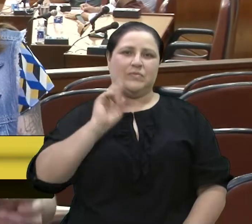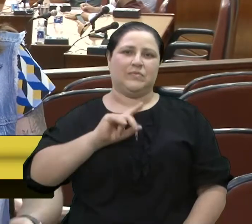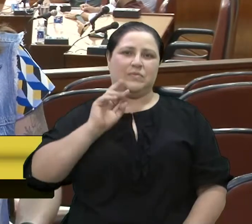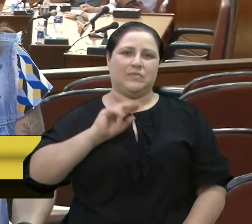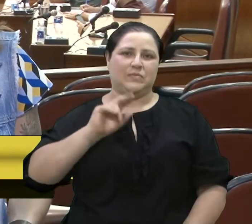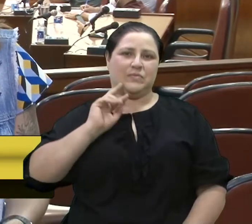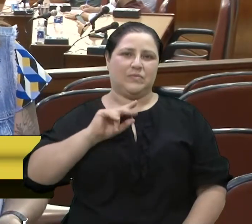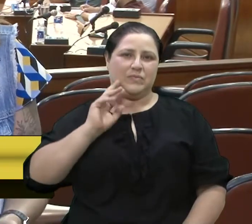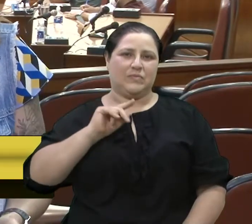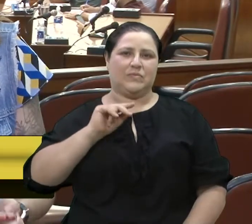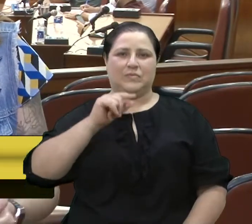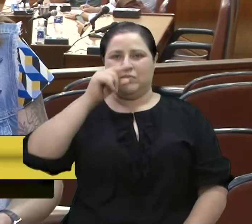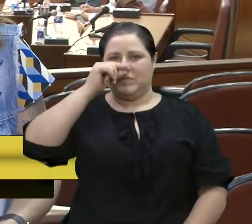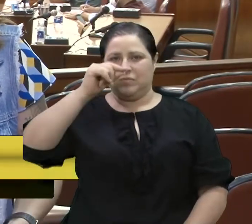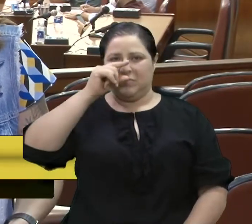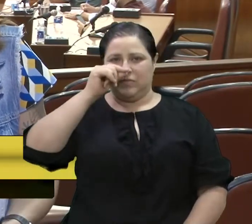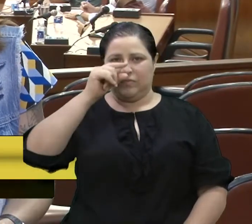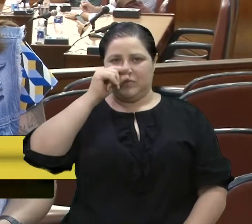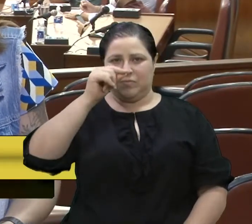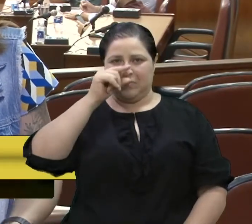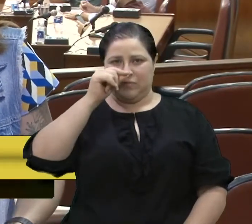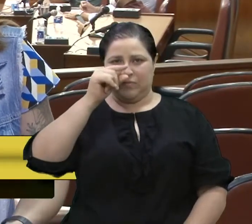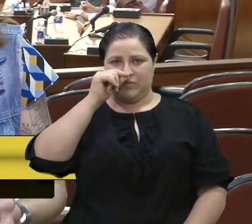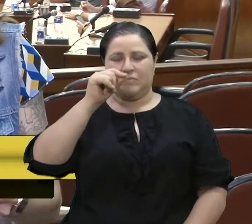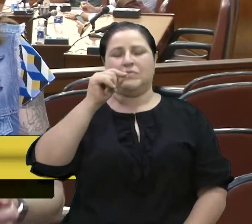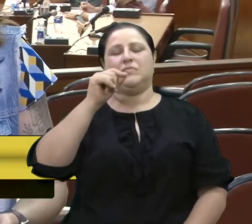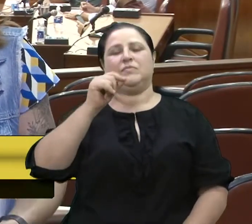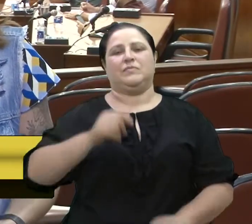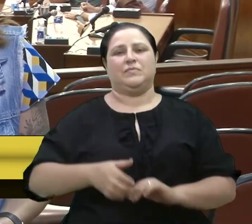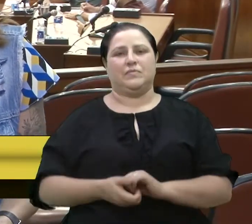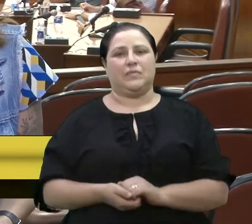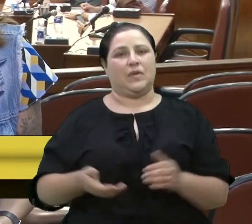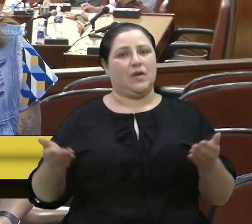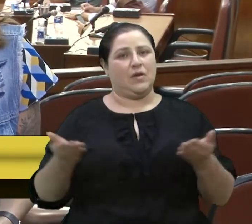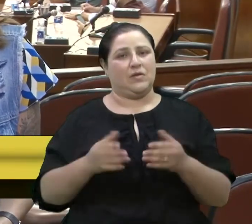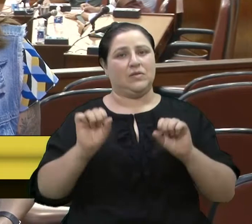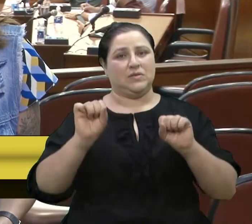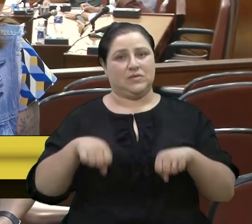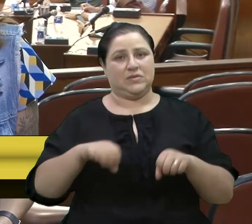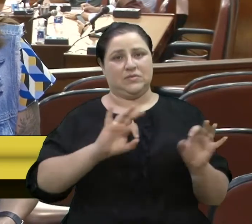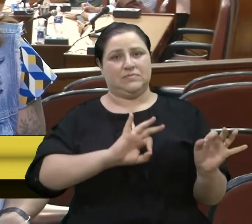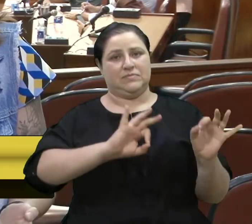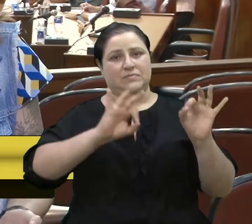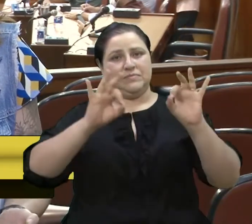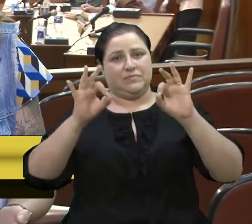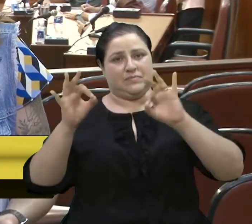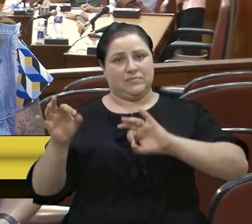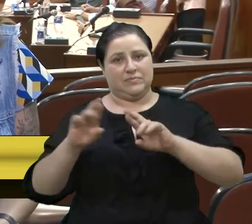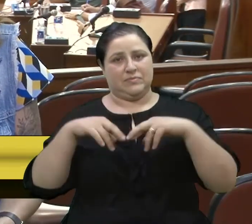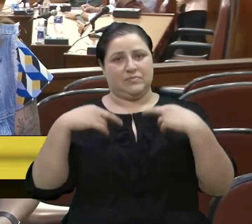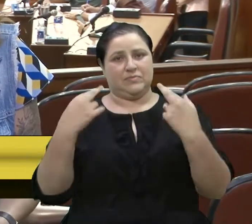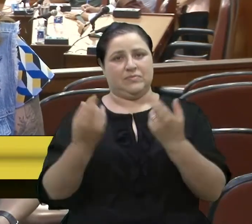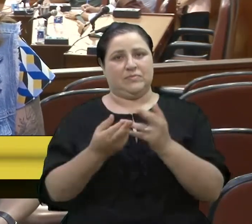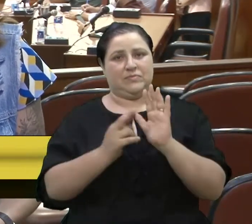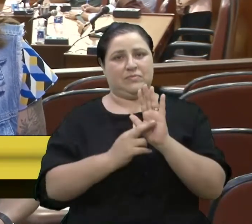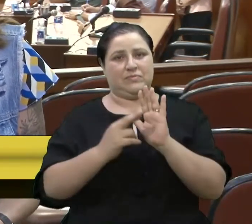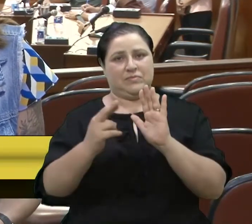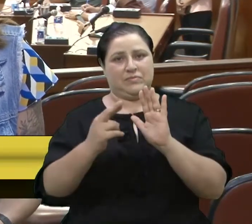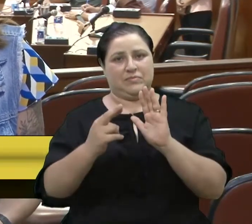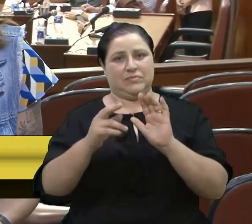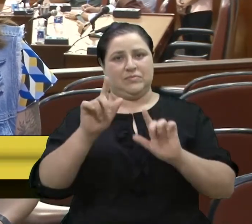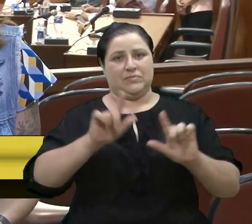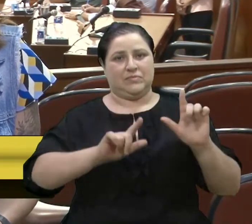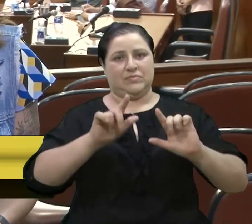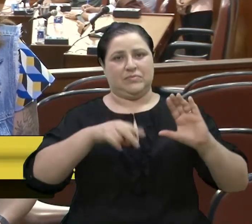do PCdoB e Sandro Fontenel, representando o Patriota. Agora sim, vocês acompanham a sessão representativa. É a TV